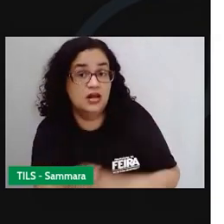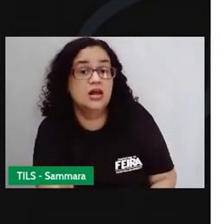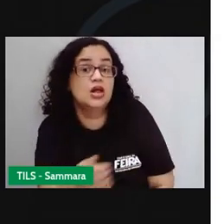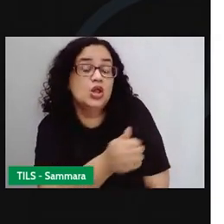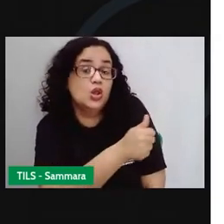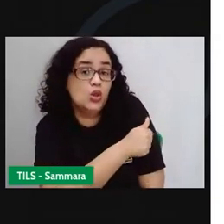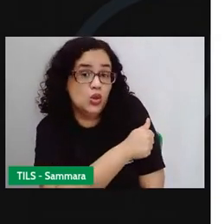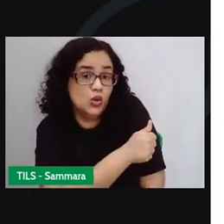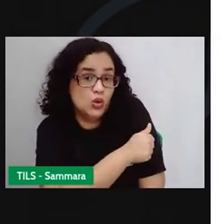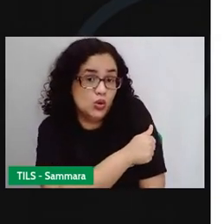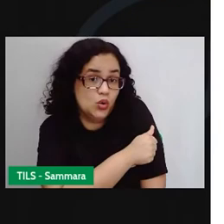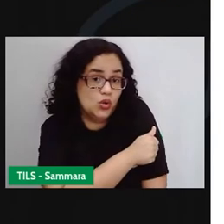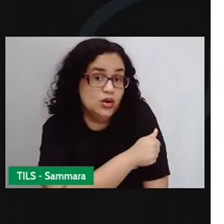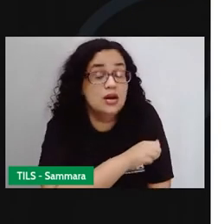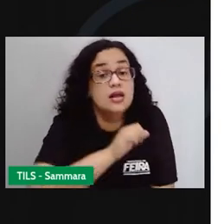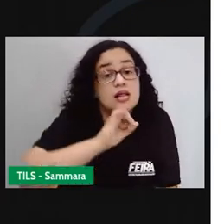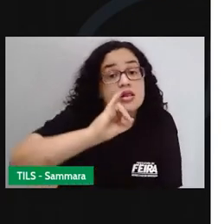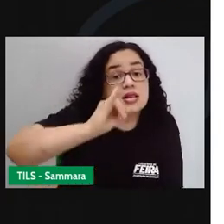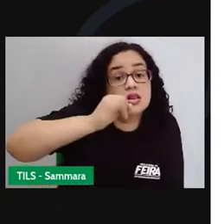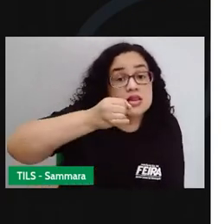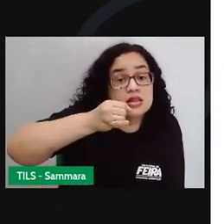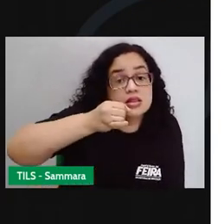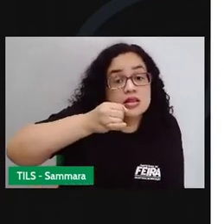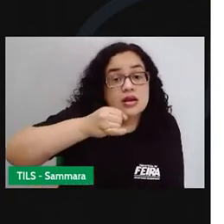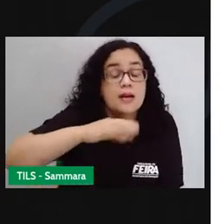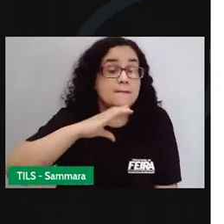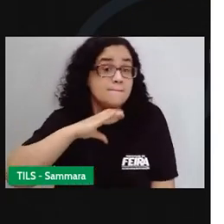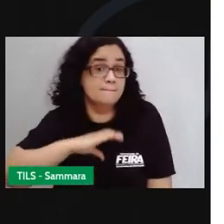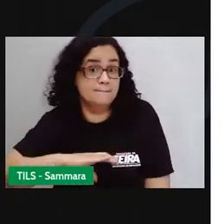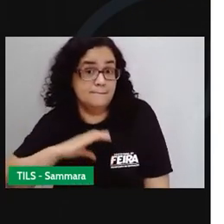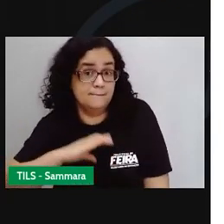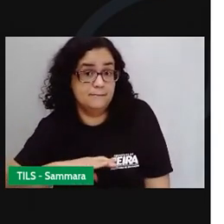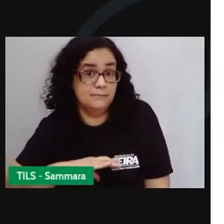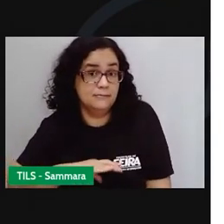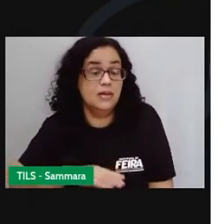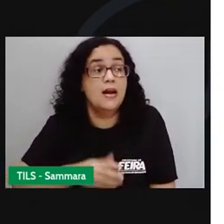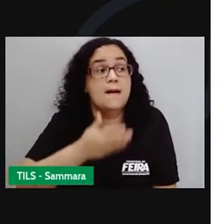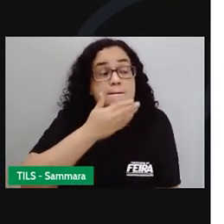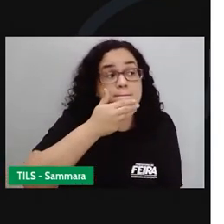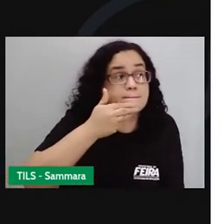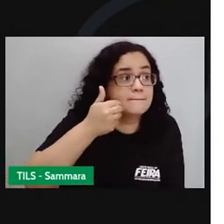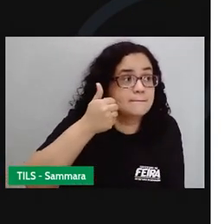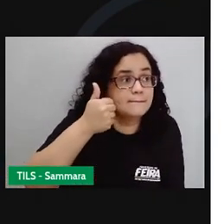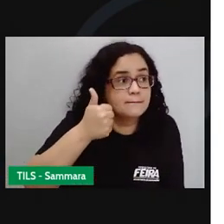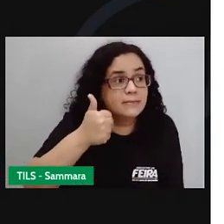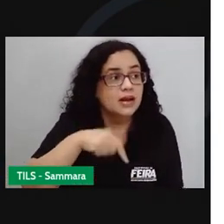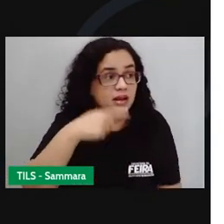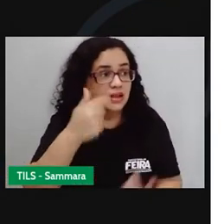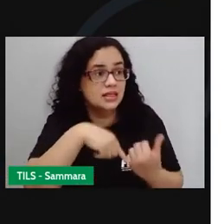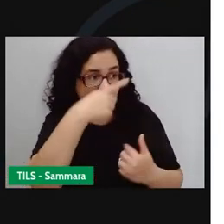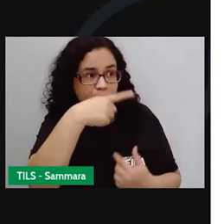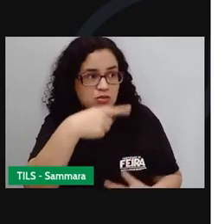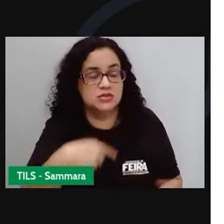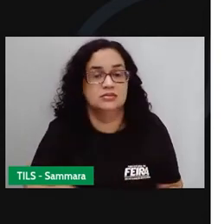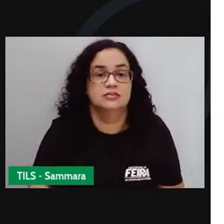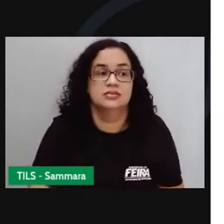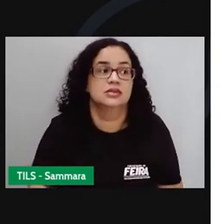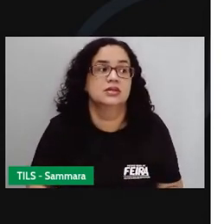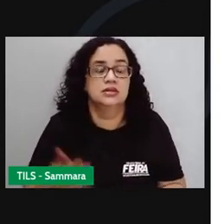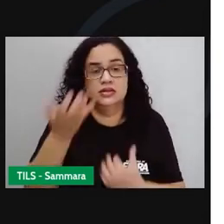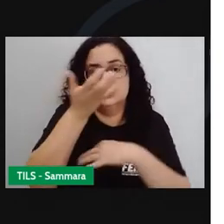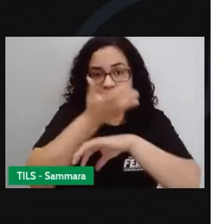bom aproveitamento em língua portuguesa têm melhor rendimento nas demais disciplinas.